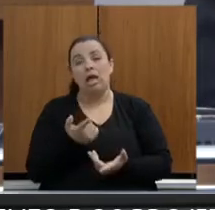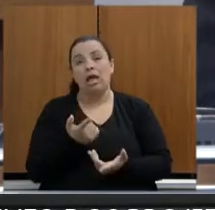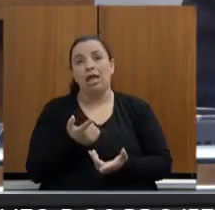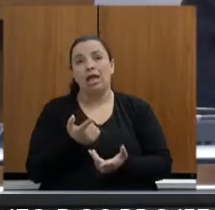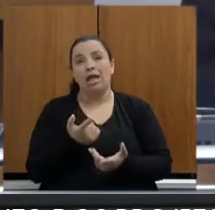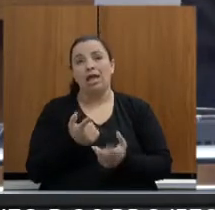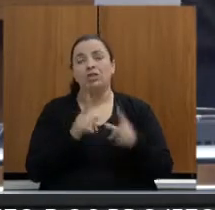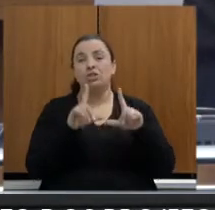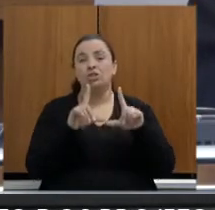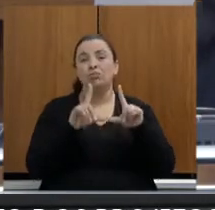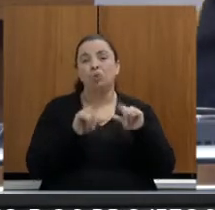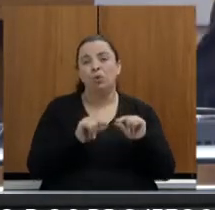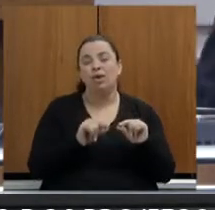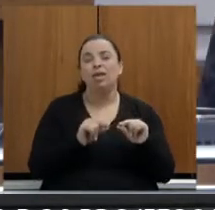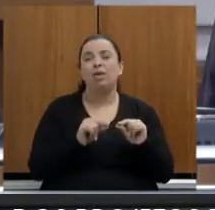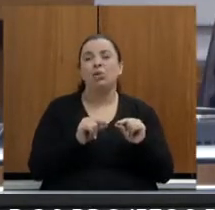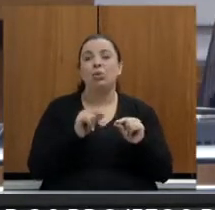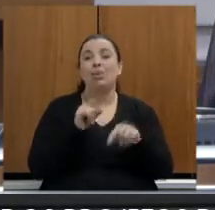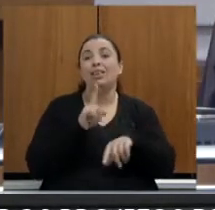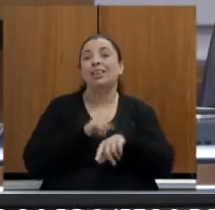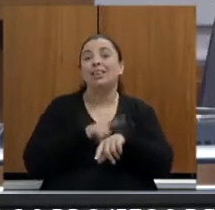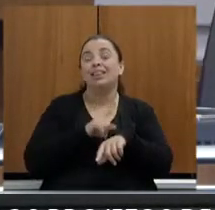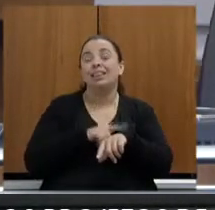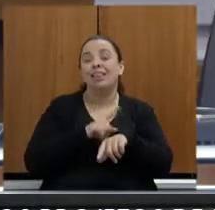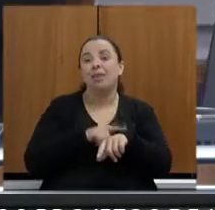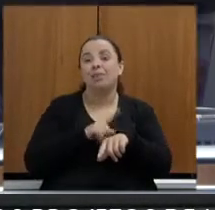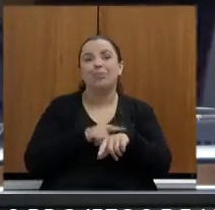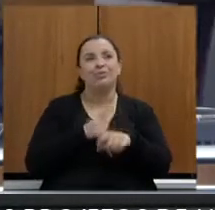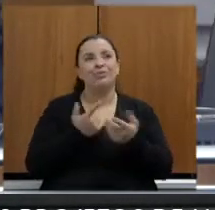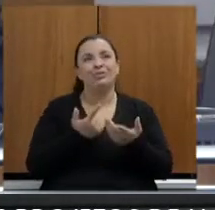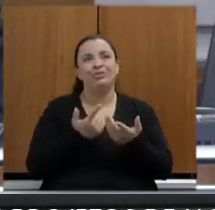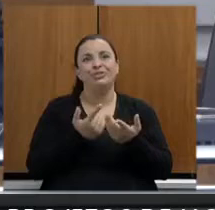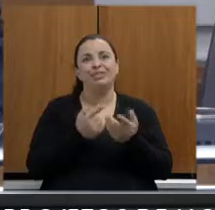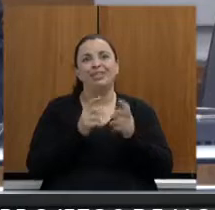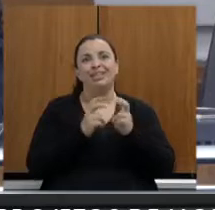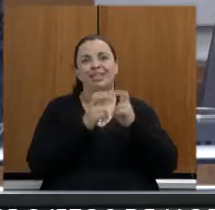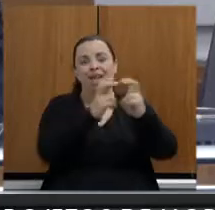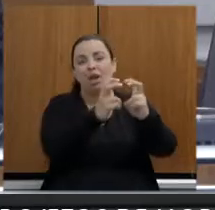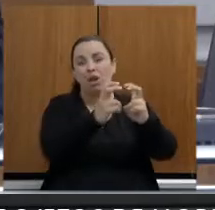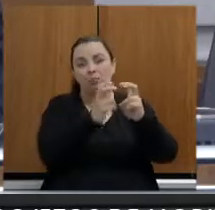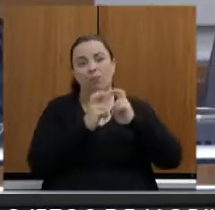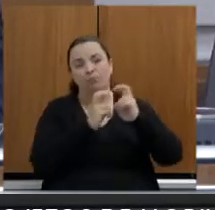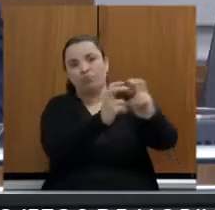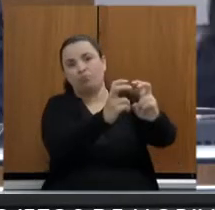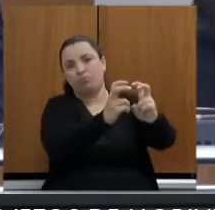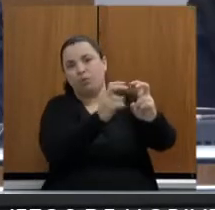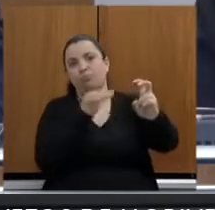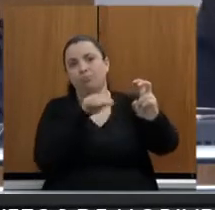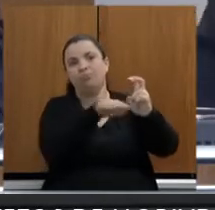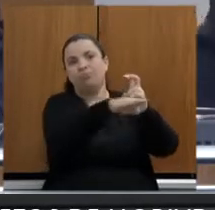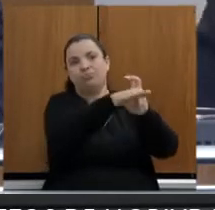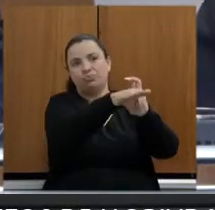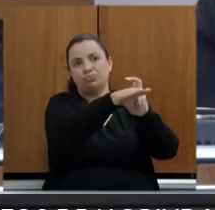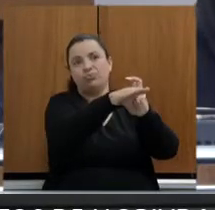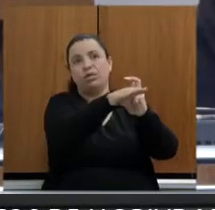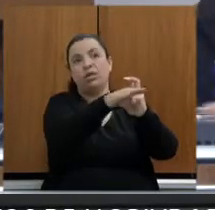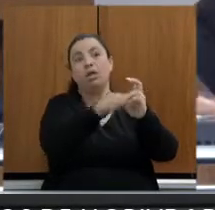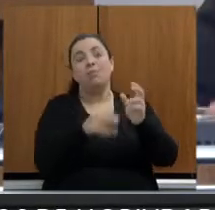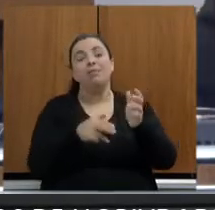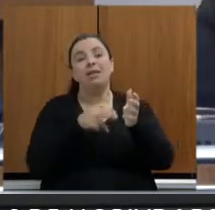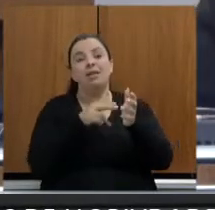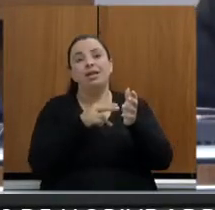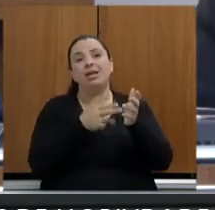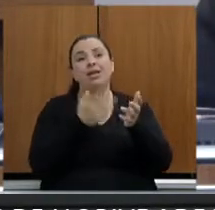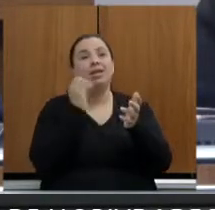headway. Headway, o é? É o tempo entre trens. Ou seja, ter o trem passando com mais velocidade. Diminui o tempo de